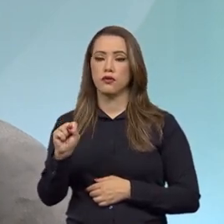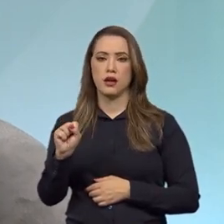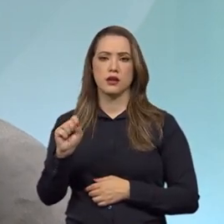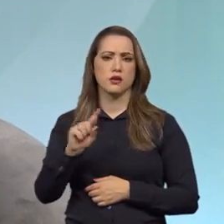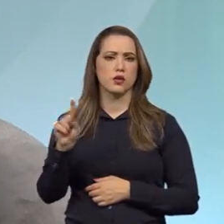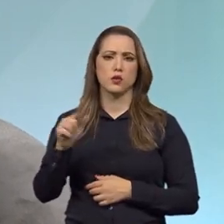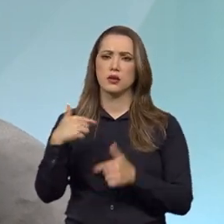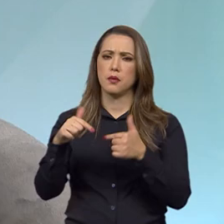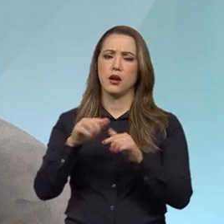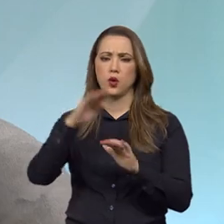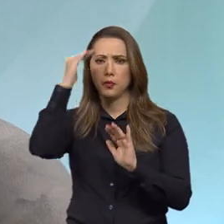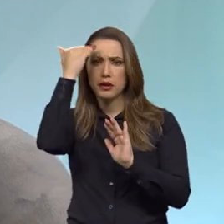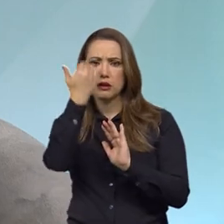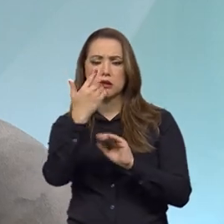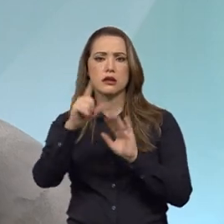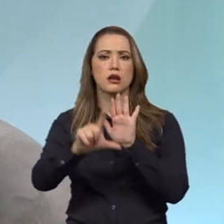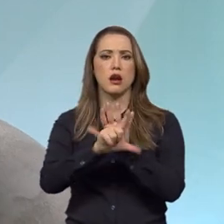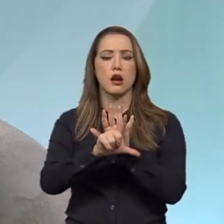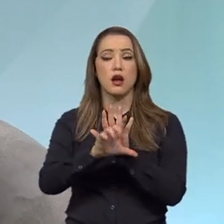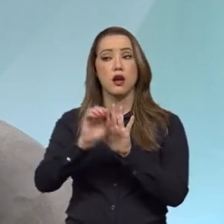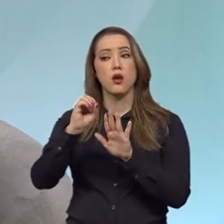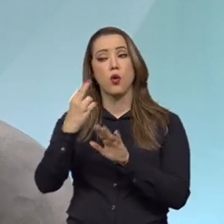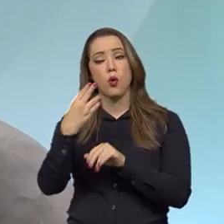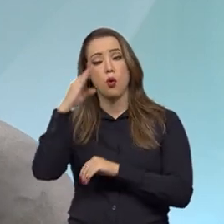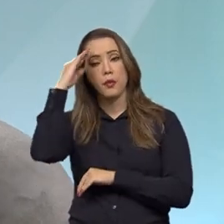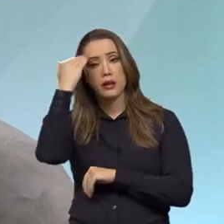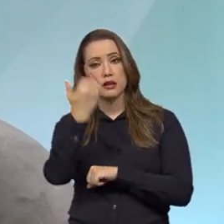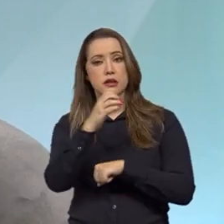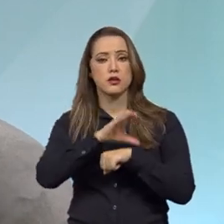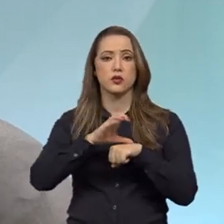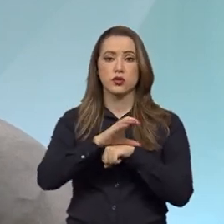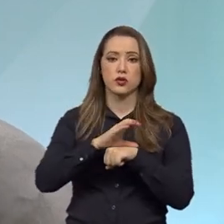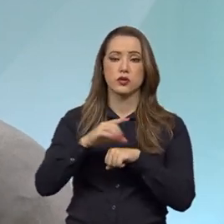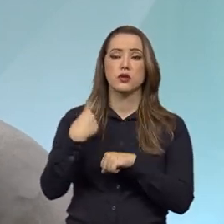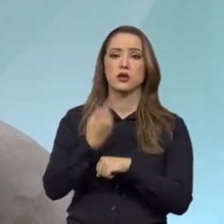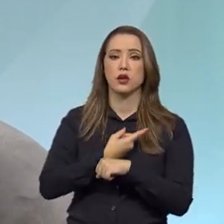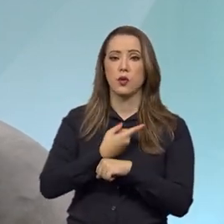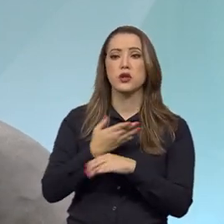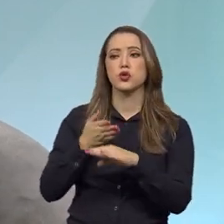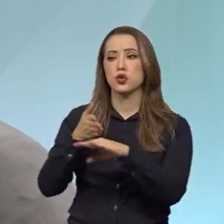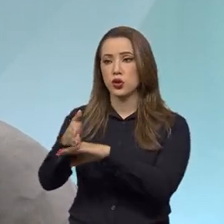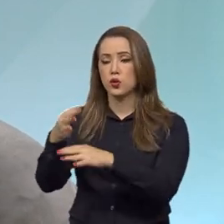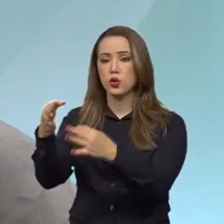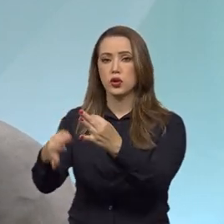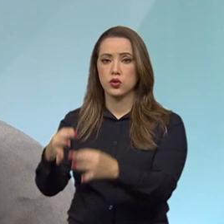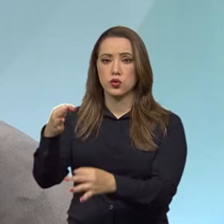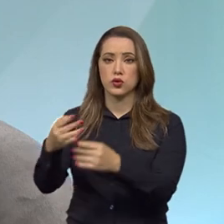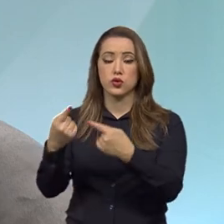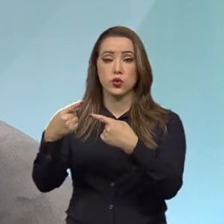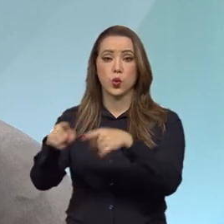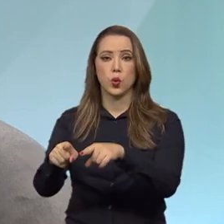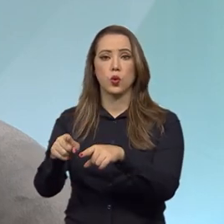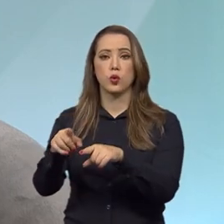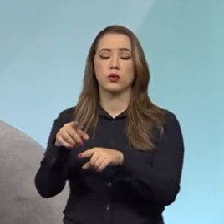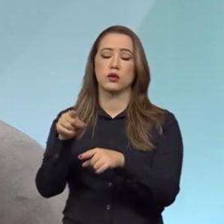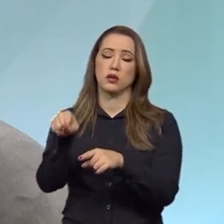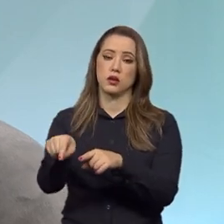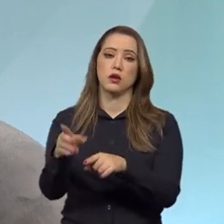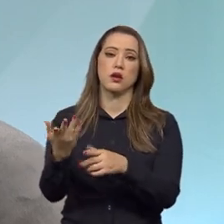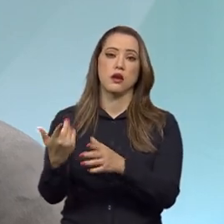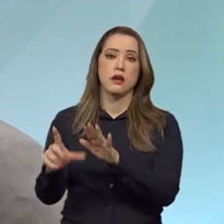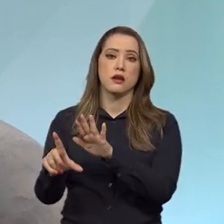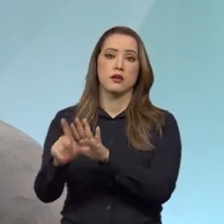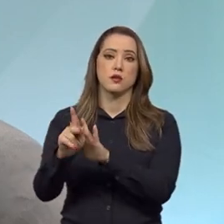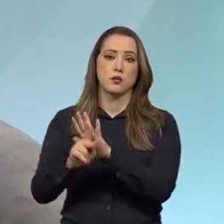acordo com a lei e também de acordo com a Constituição Federal. Portanto, ajuizamos uma ação direta de inconstitucionalidade, assessoramos o presidente da República.